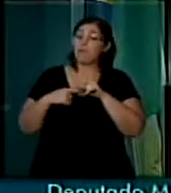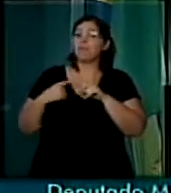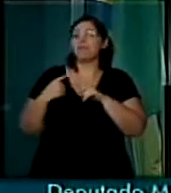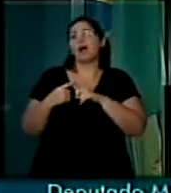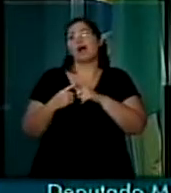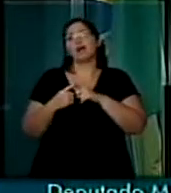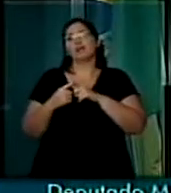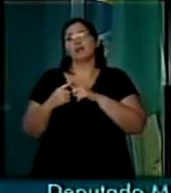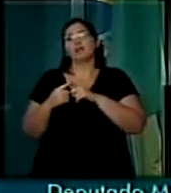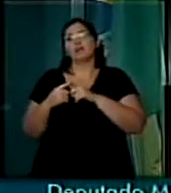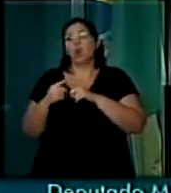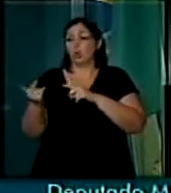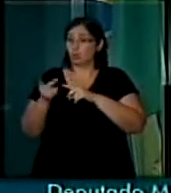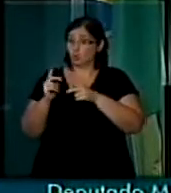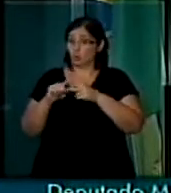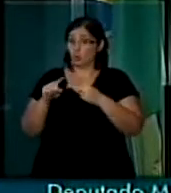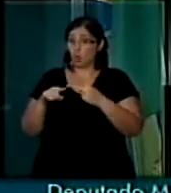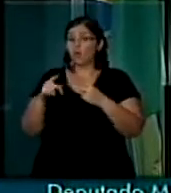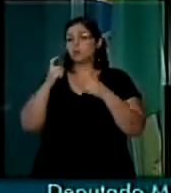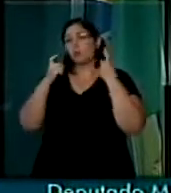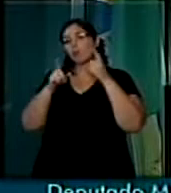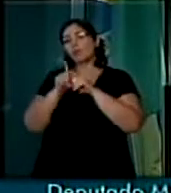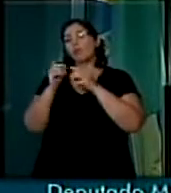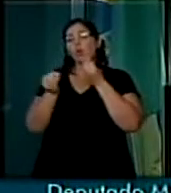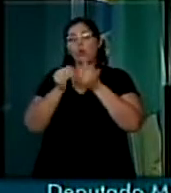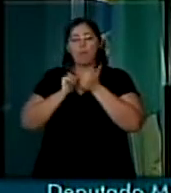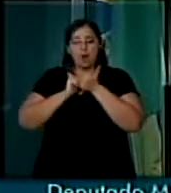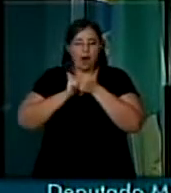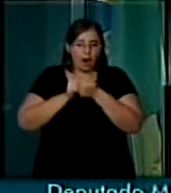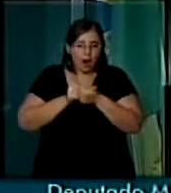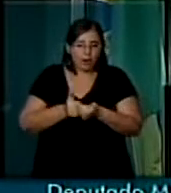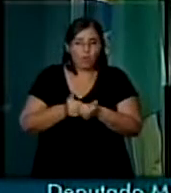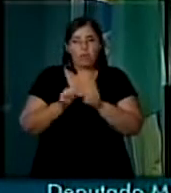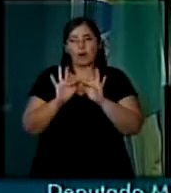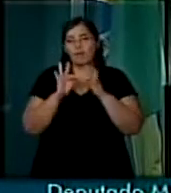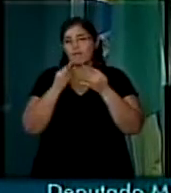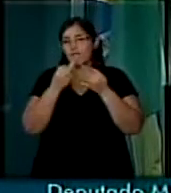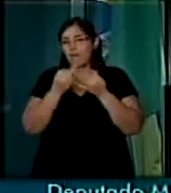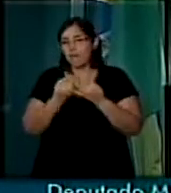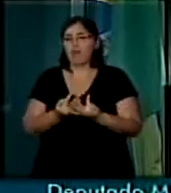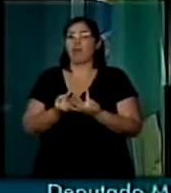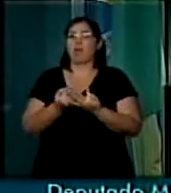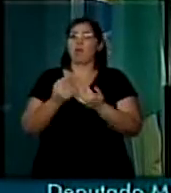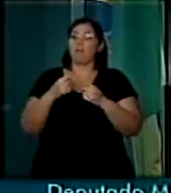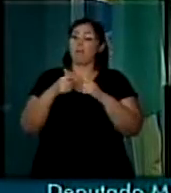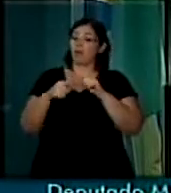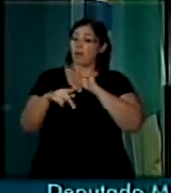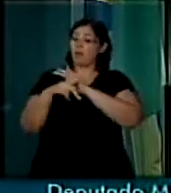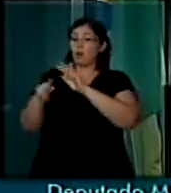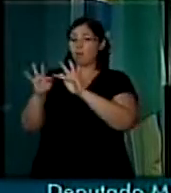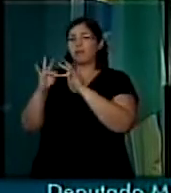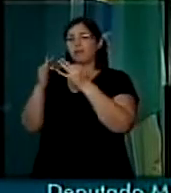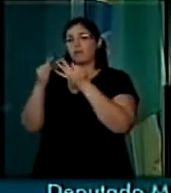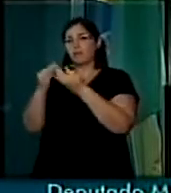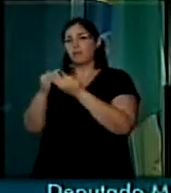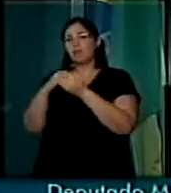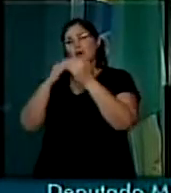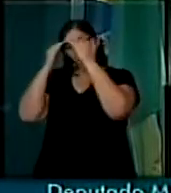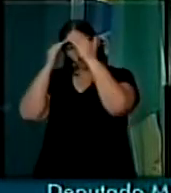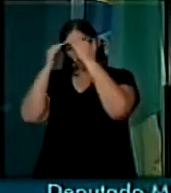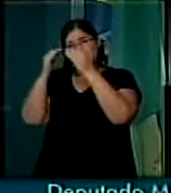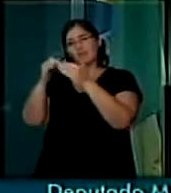preocuparam também com o acompanhamento para com as famílias, porque as famílias cumprem